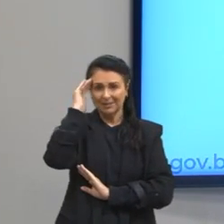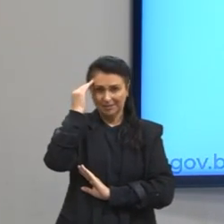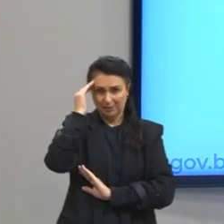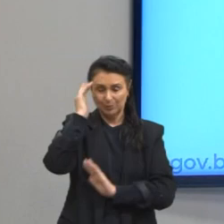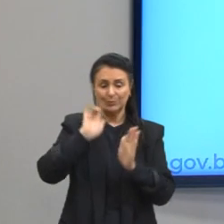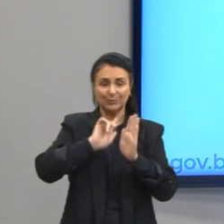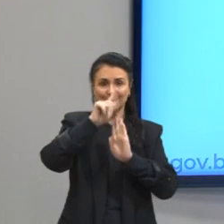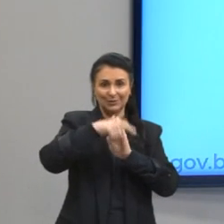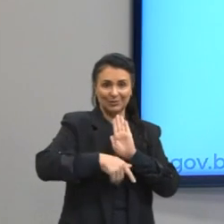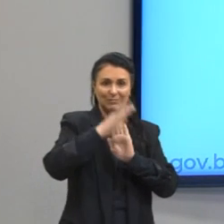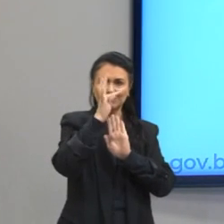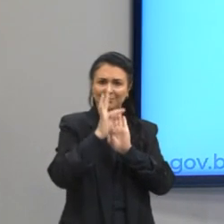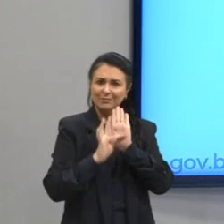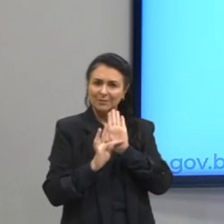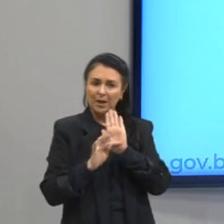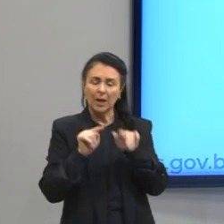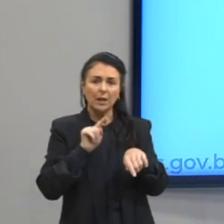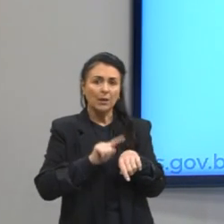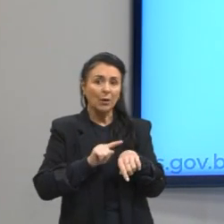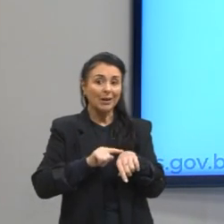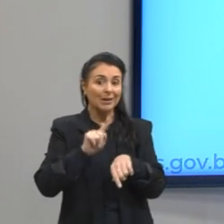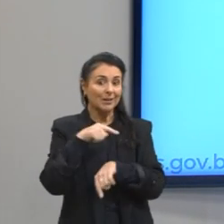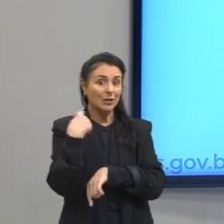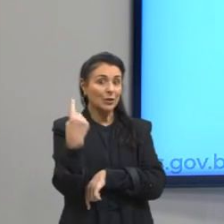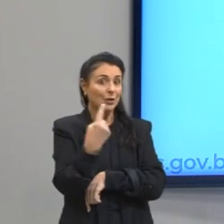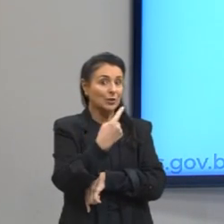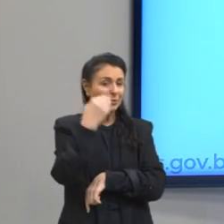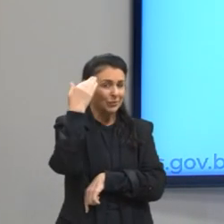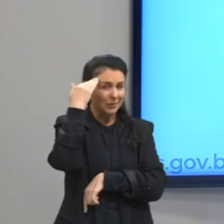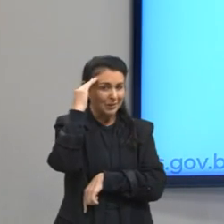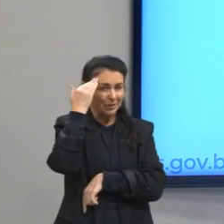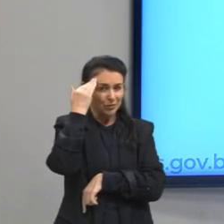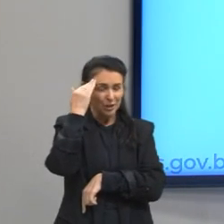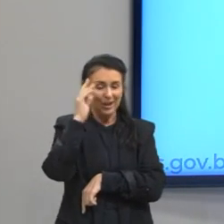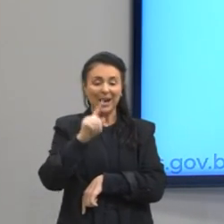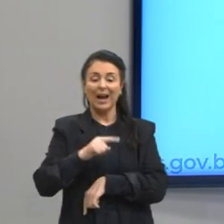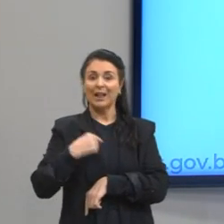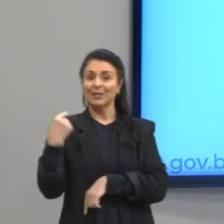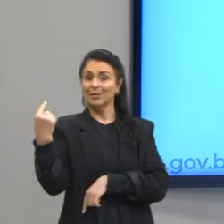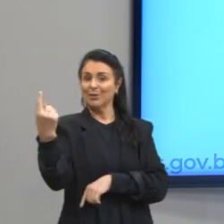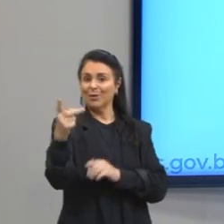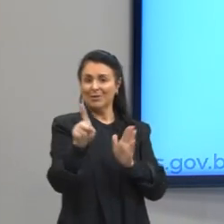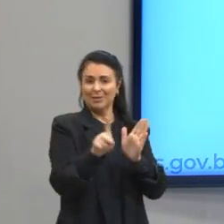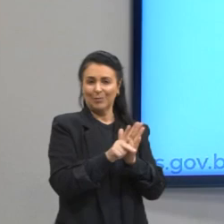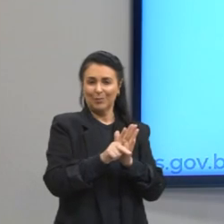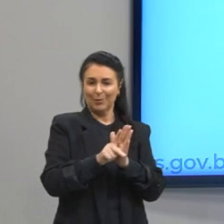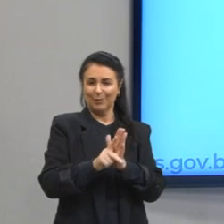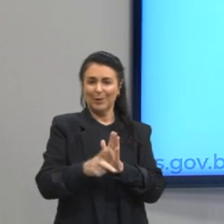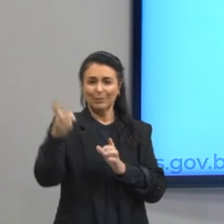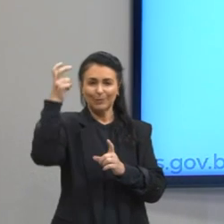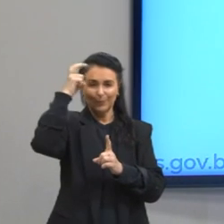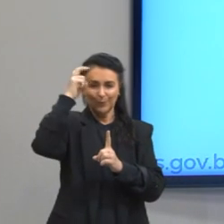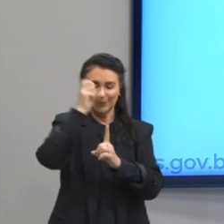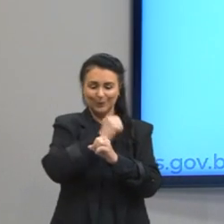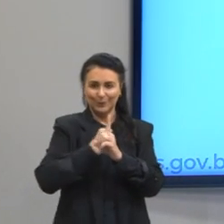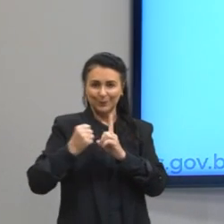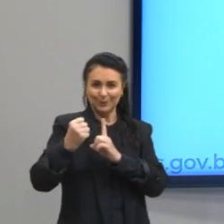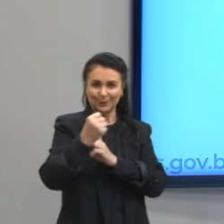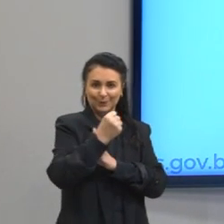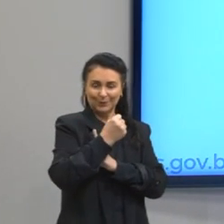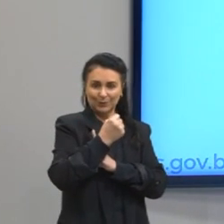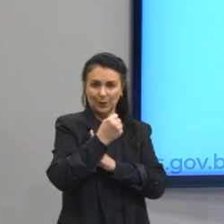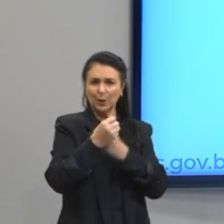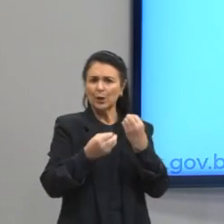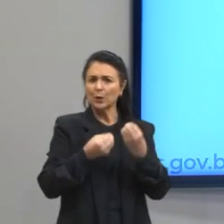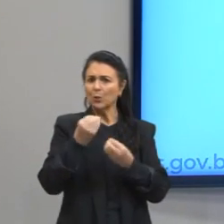textual no momento que a gente entende socioculturalmente esse texto. e como ele é formado.